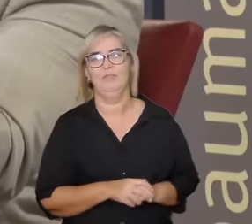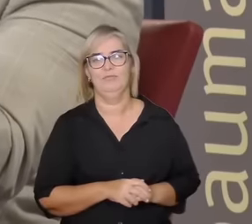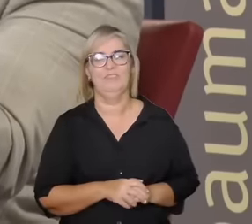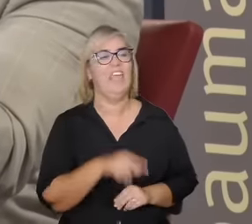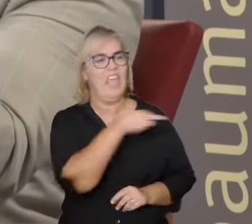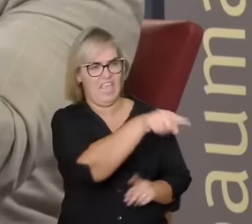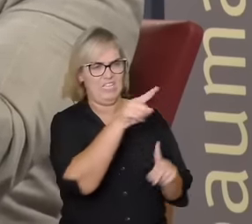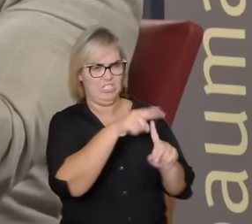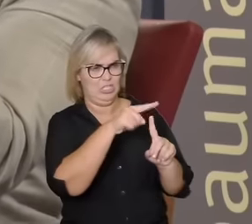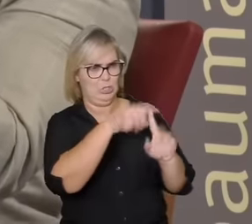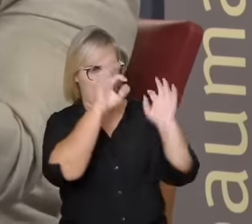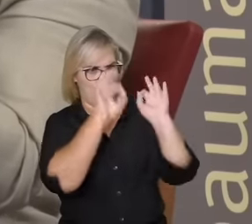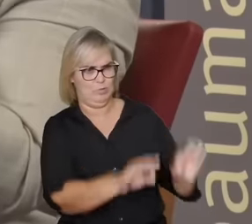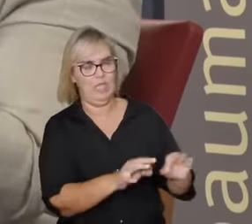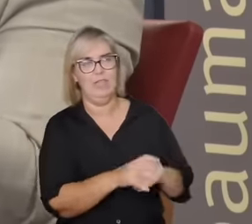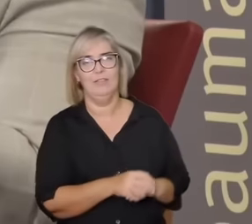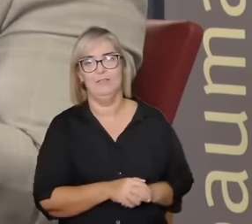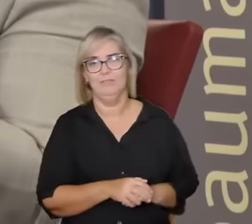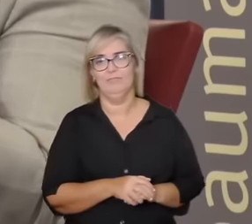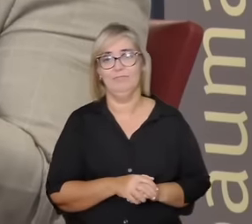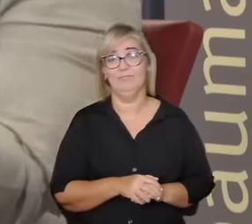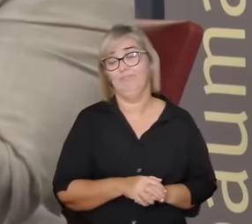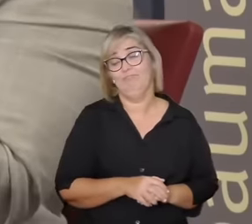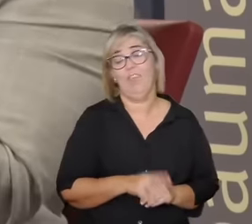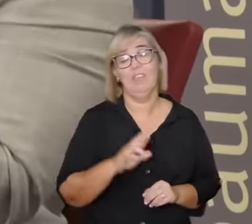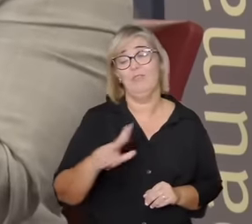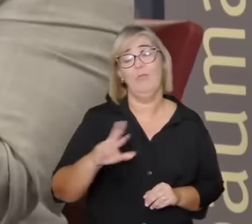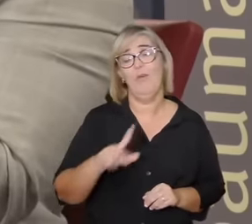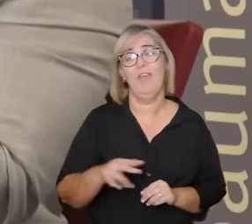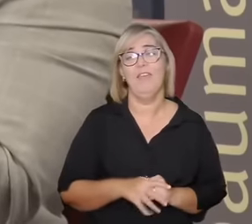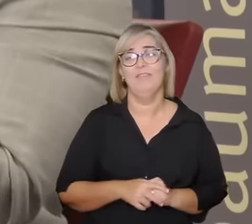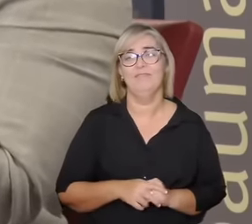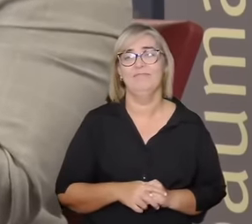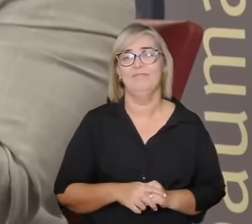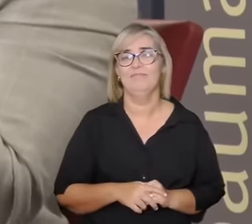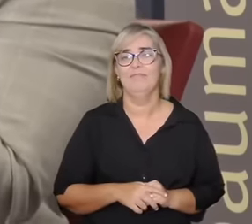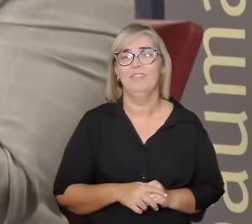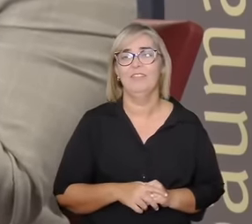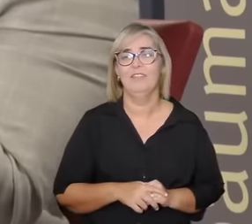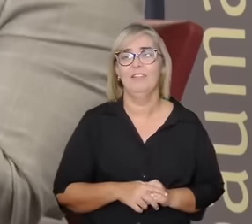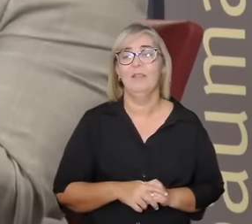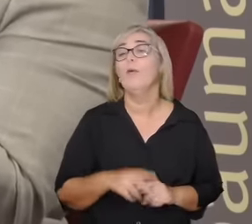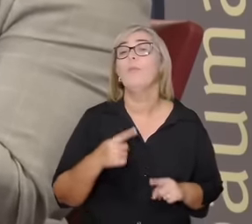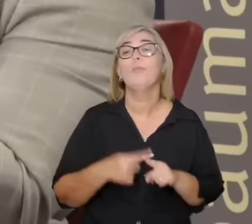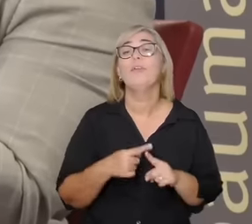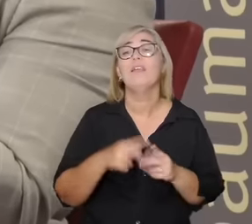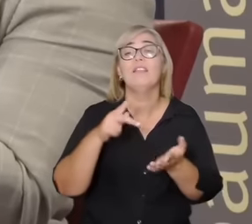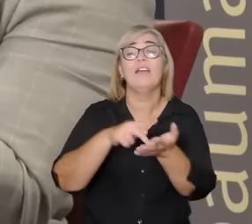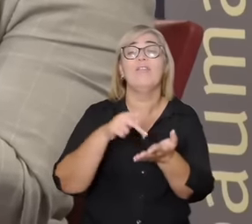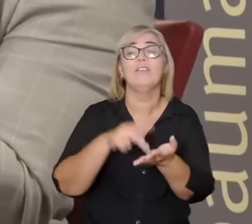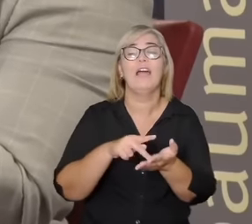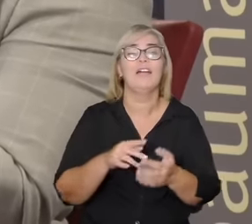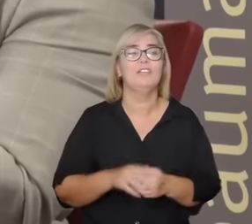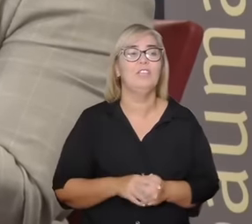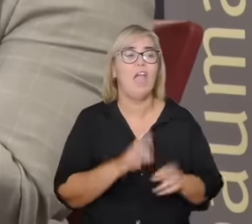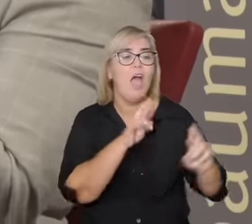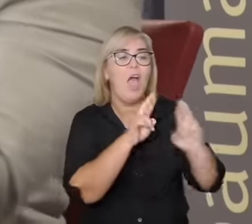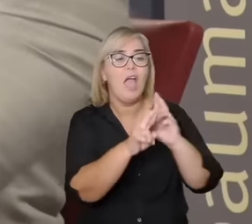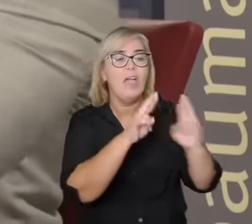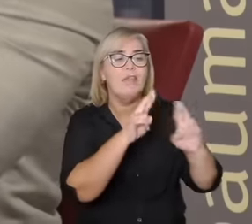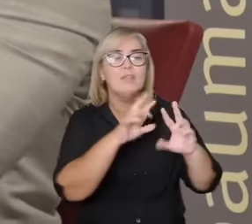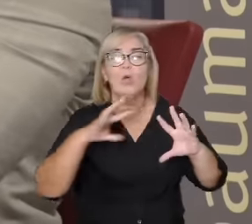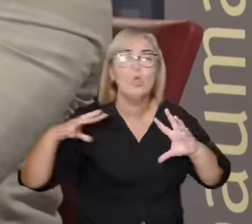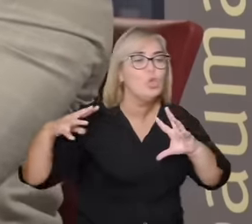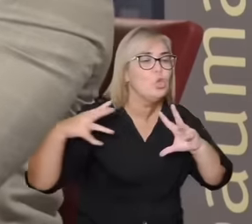amor e não necessariamente em compreender que as redes afetivas são todas essas são importantes nossa construção